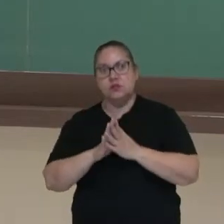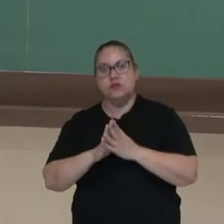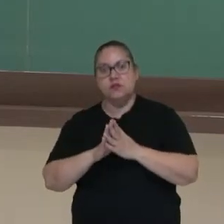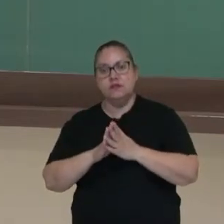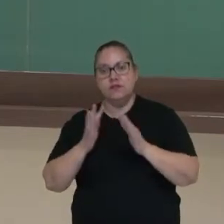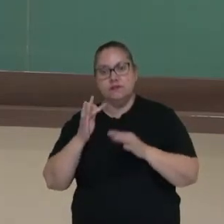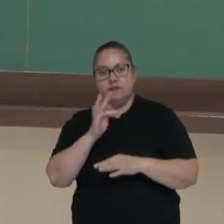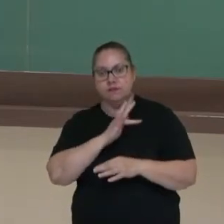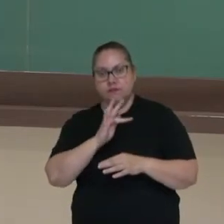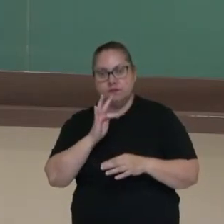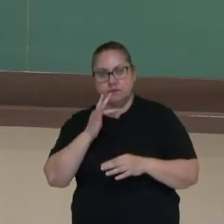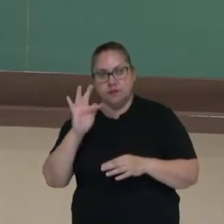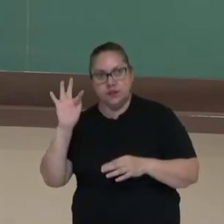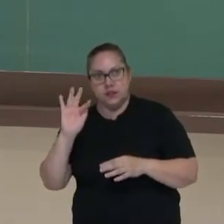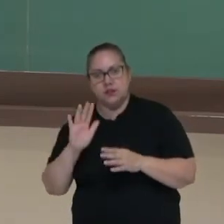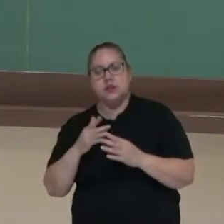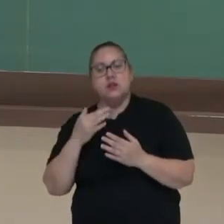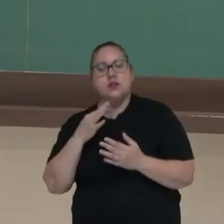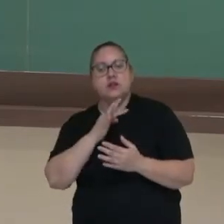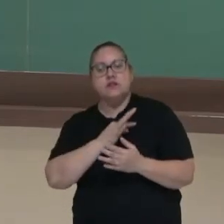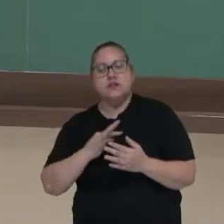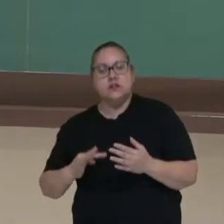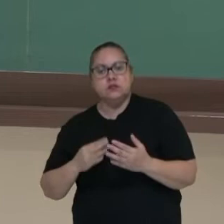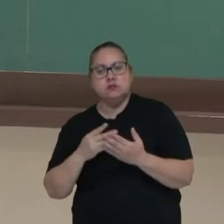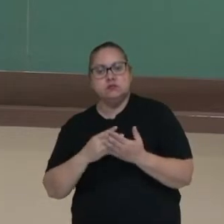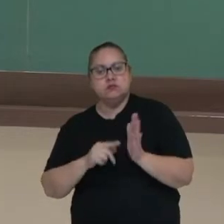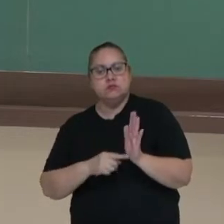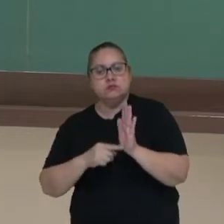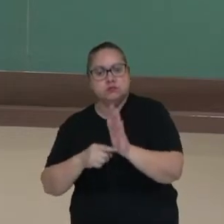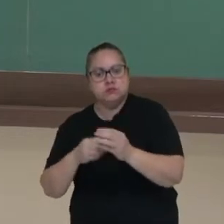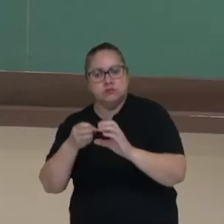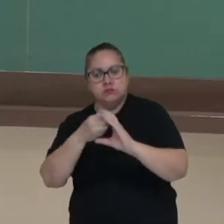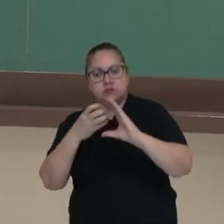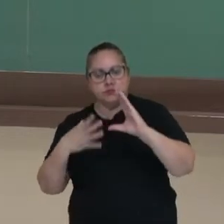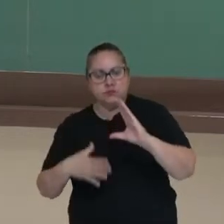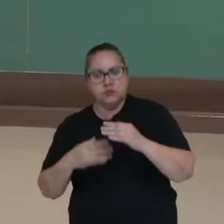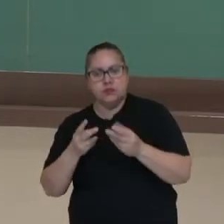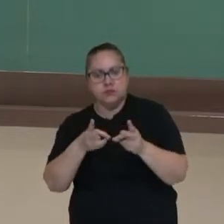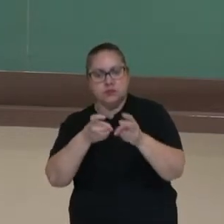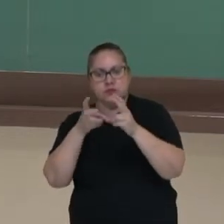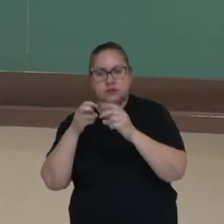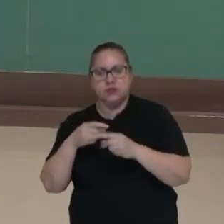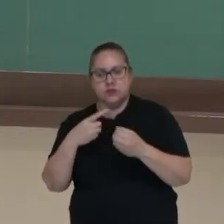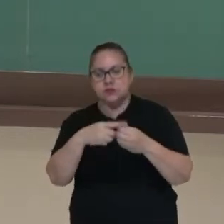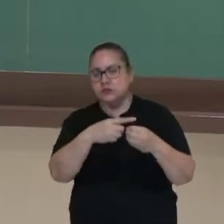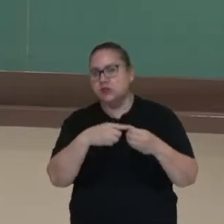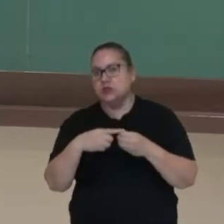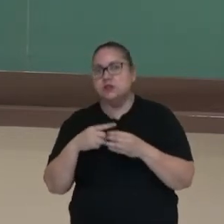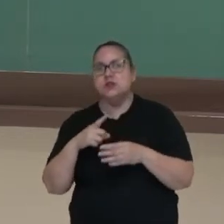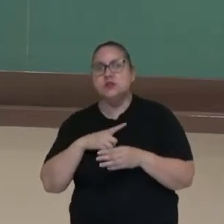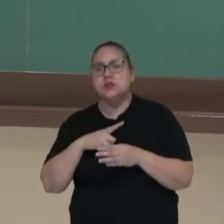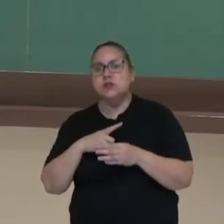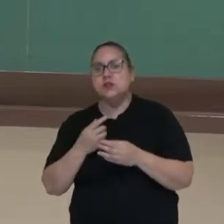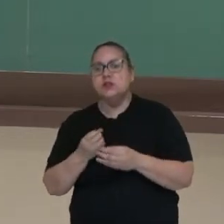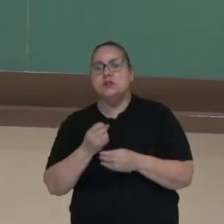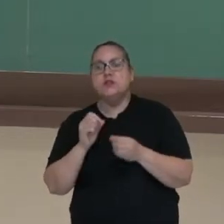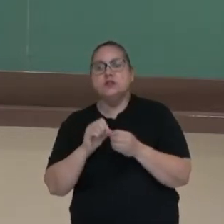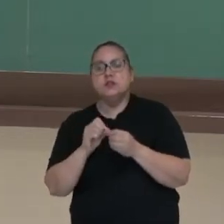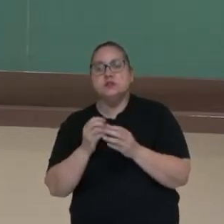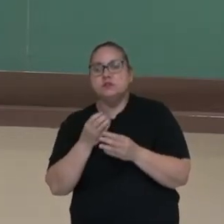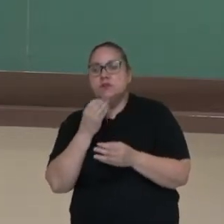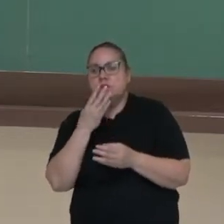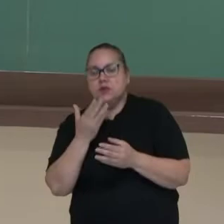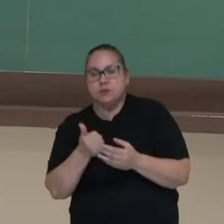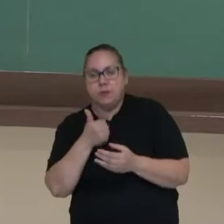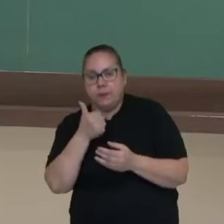federal. E, a partir dessas características, a gente começa a perceber que as cidades têm as suas funções muito bem